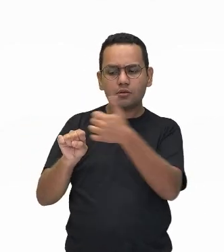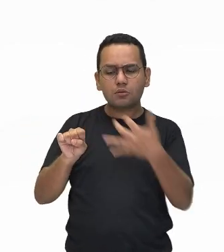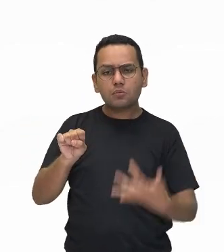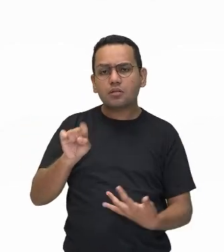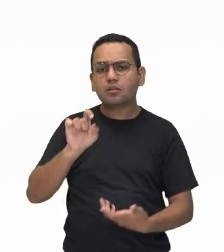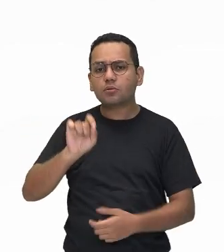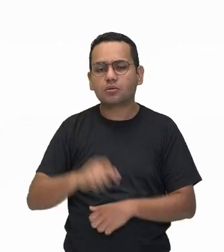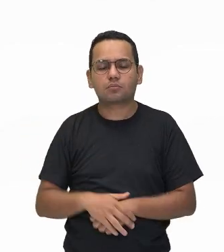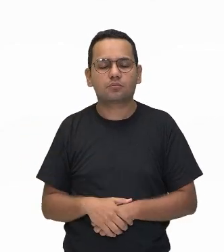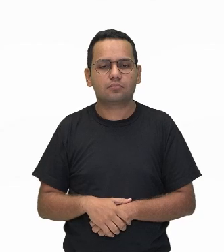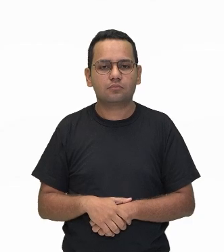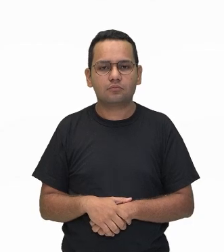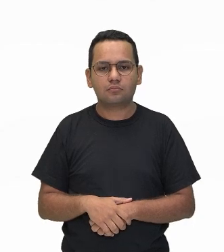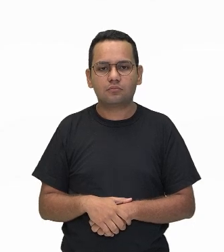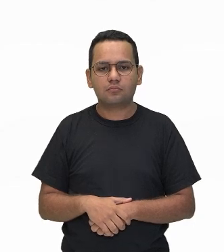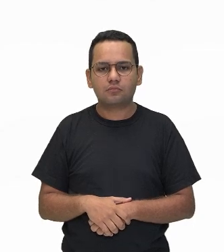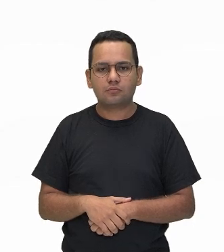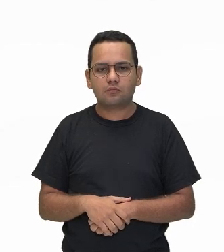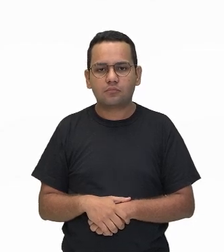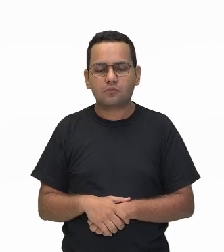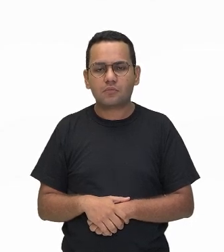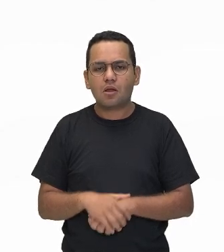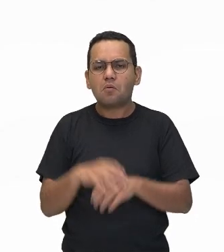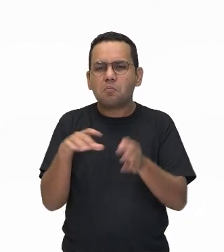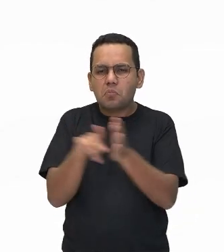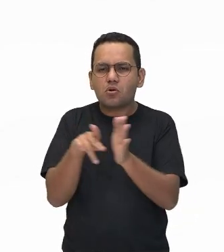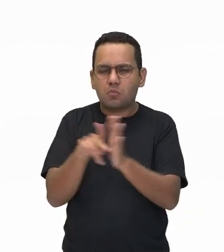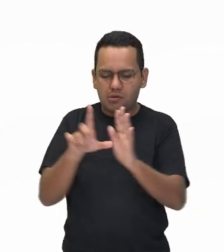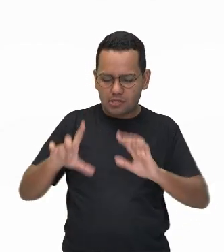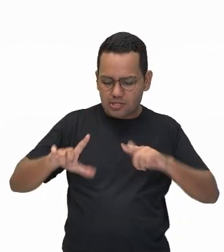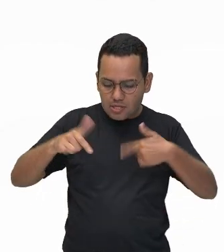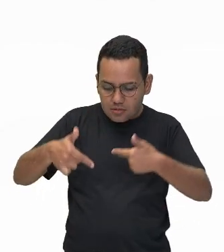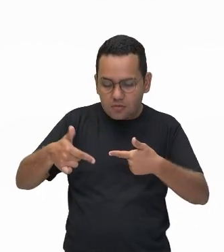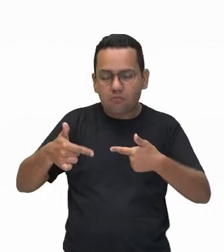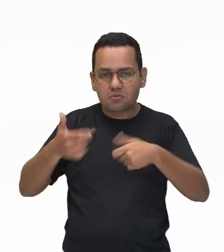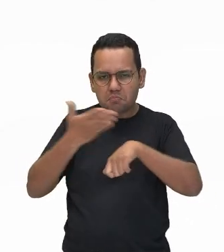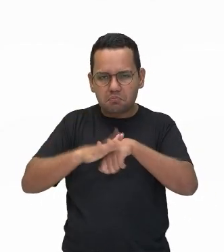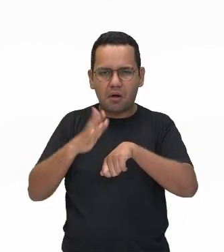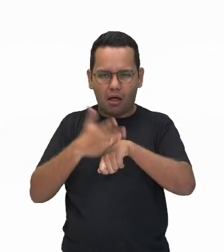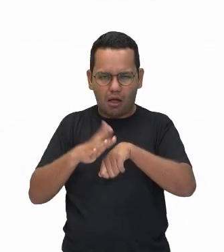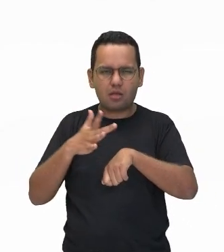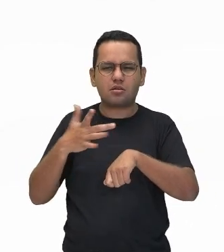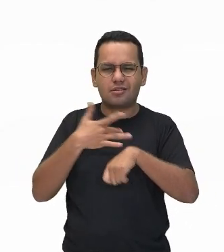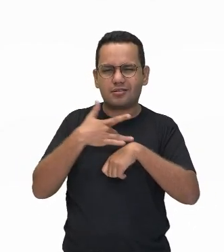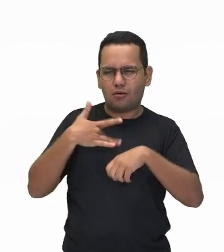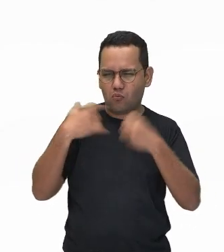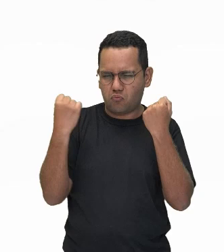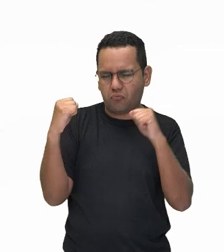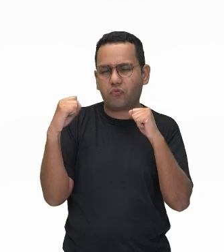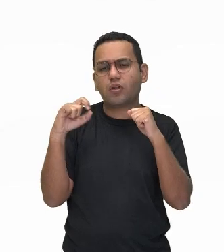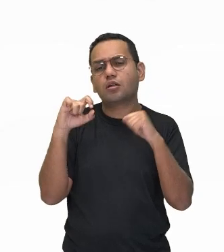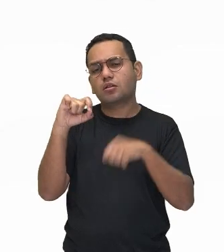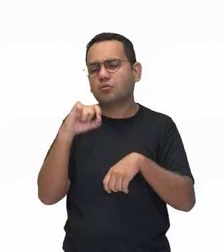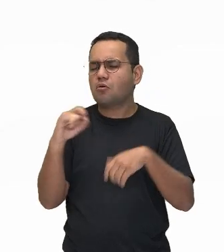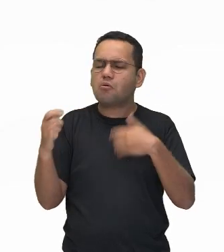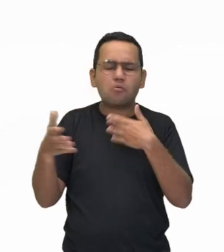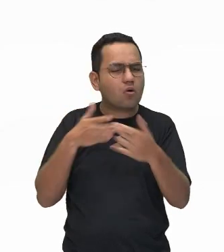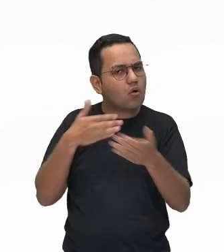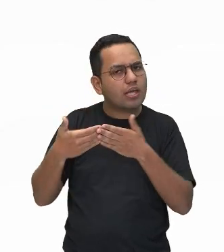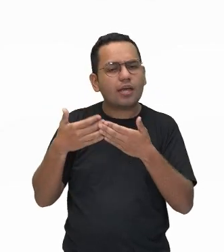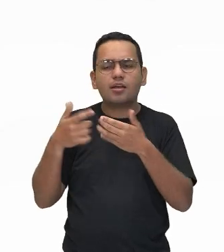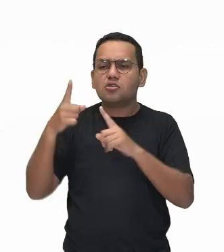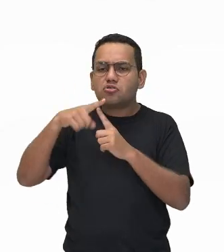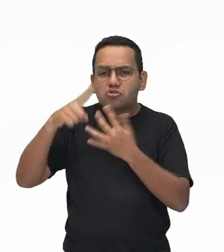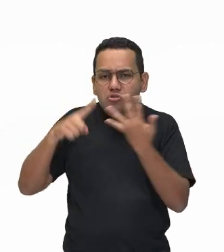qualquer movimento corporal produzido pela musculatura esquelétrica, que exige a gasto energético. Um